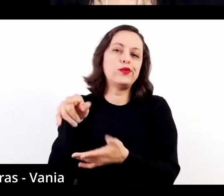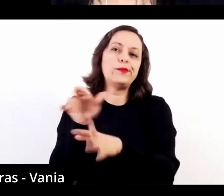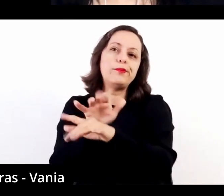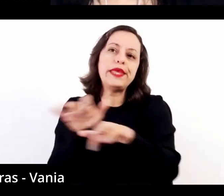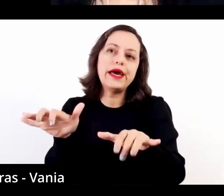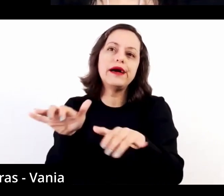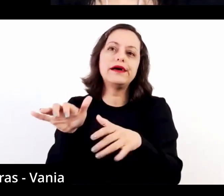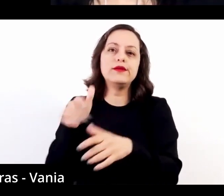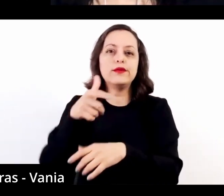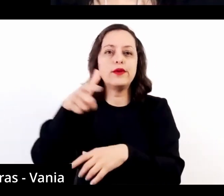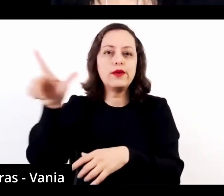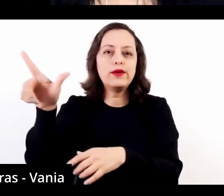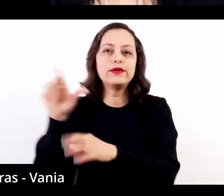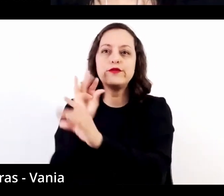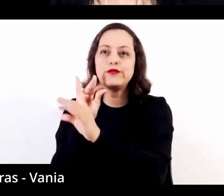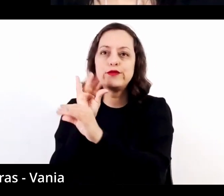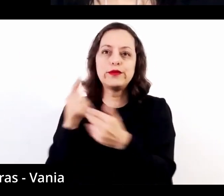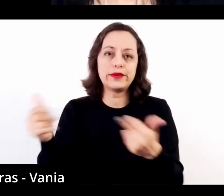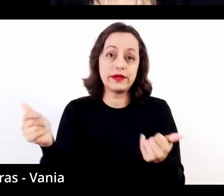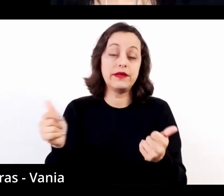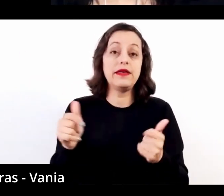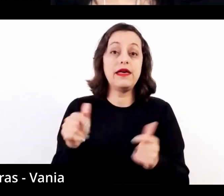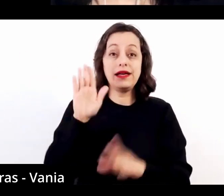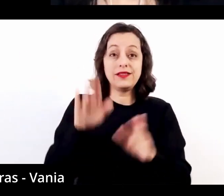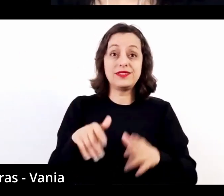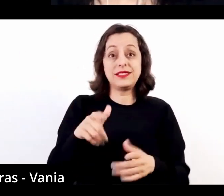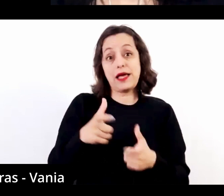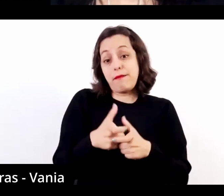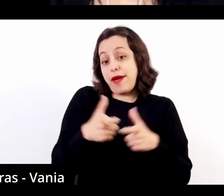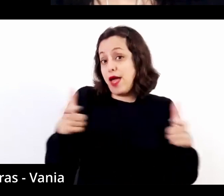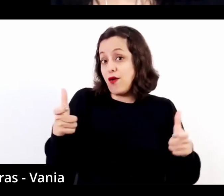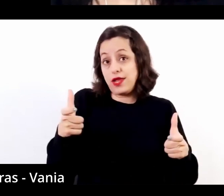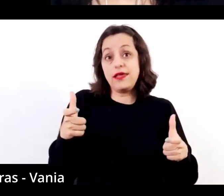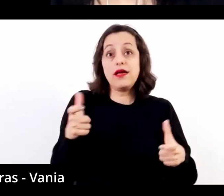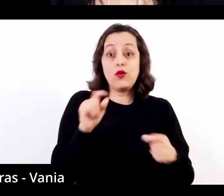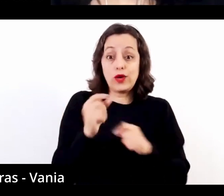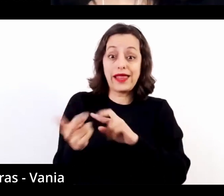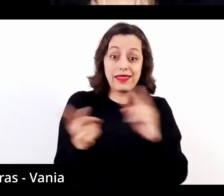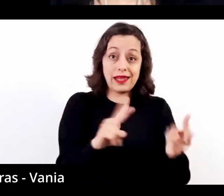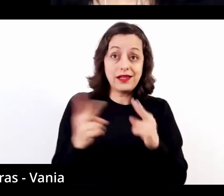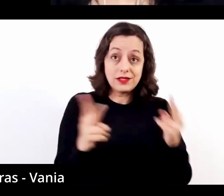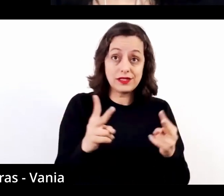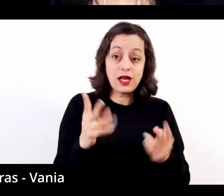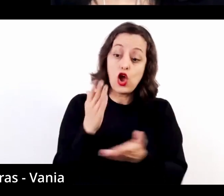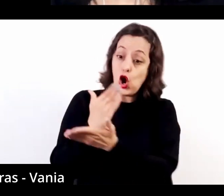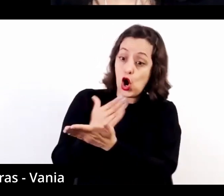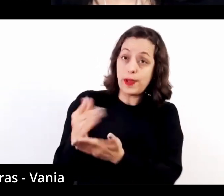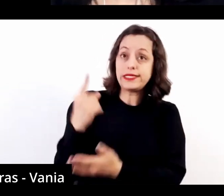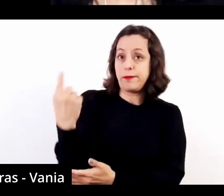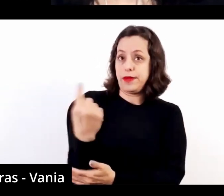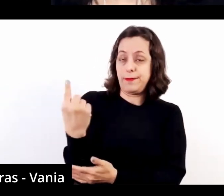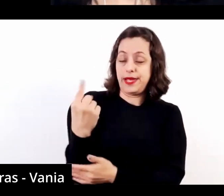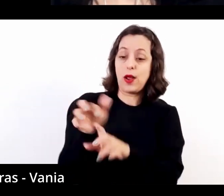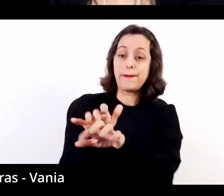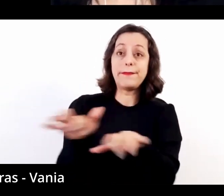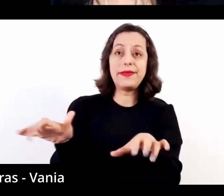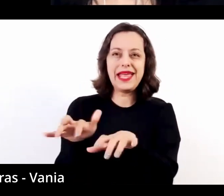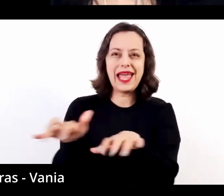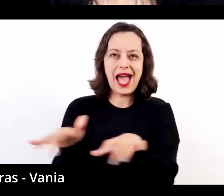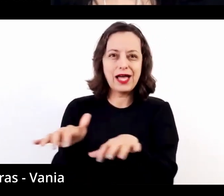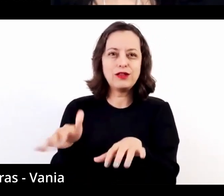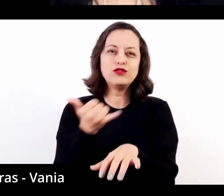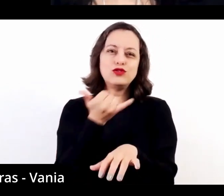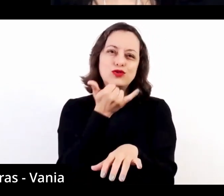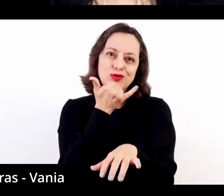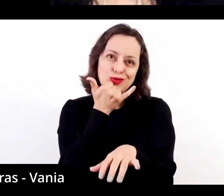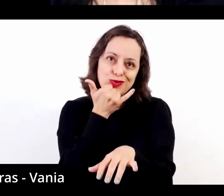comparação é direta, muitas vezes, com o piano, que grande parte do repertório transcrito é justamente de obras para piano. Quero me desculpar